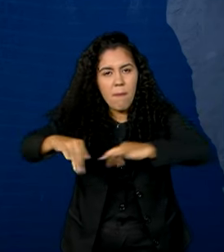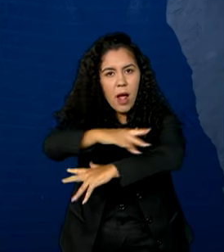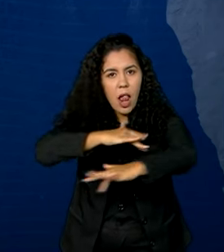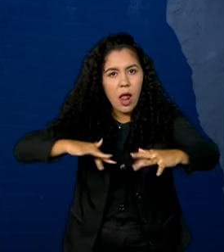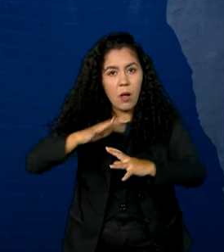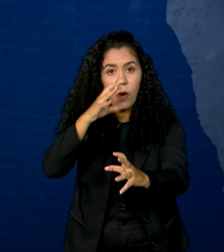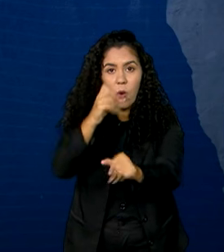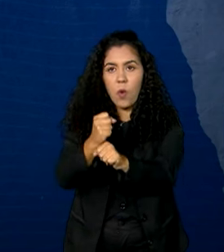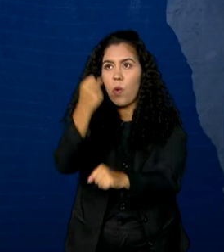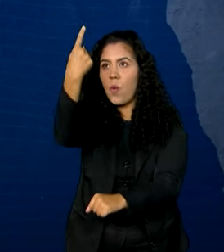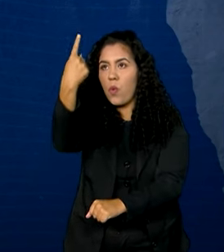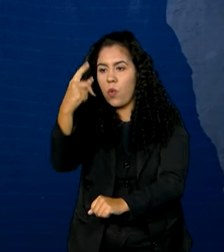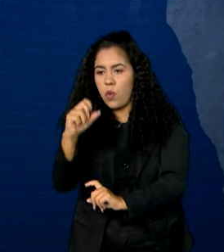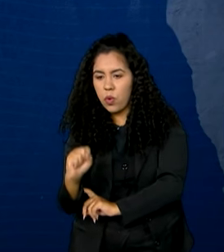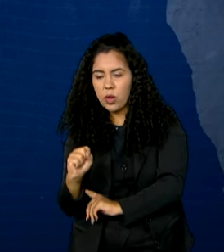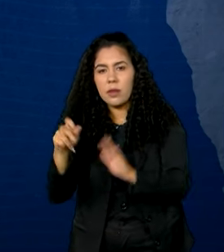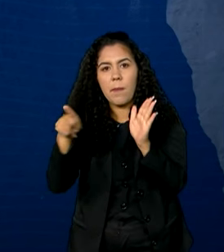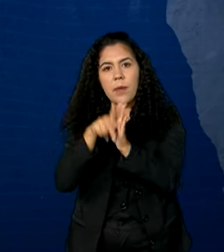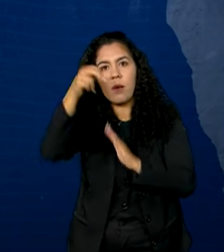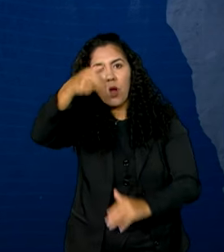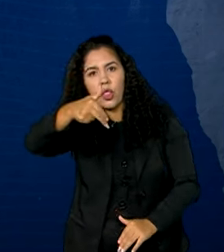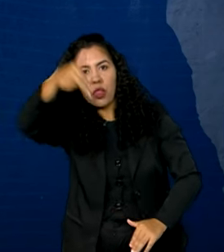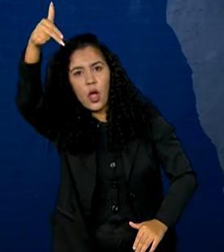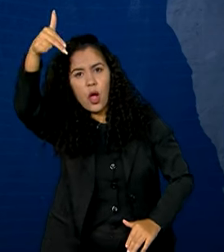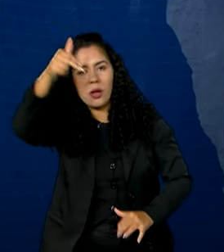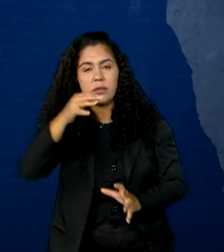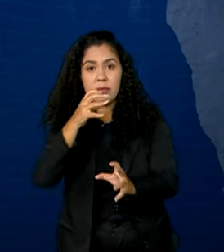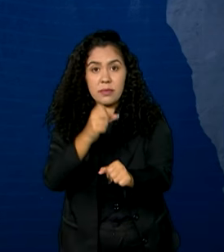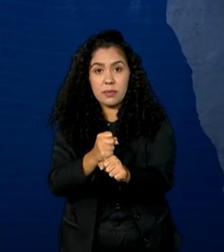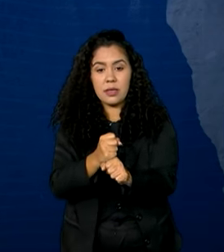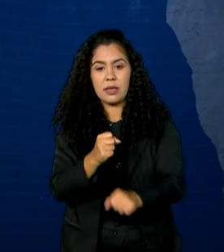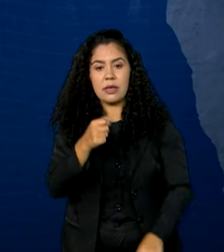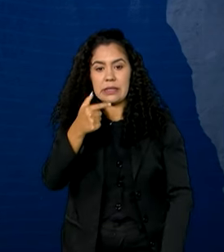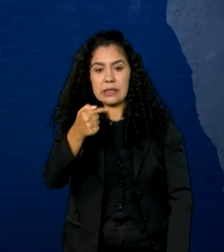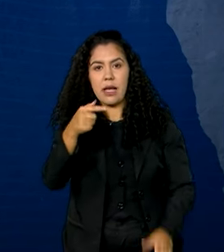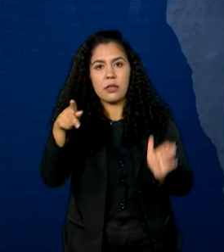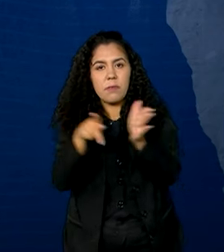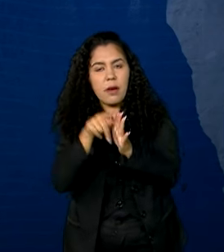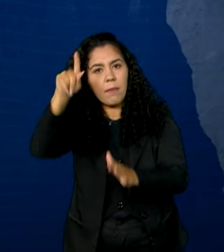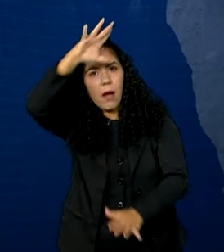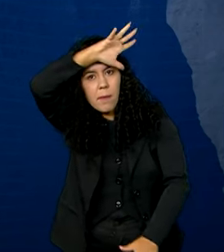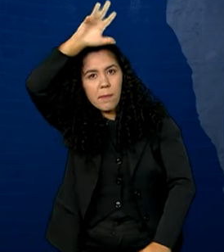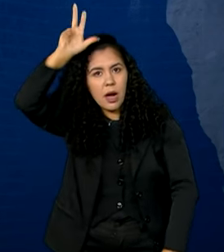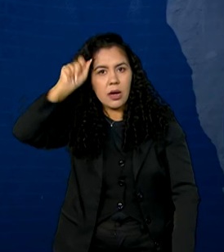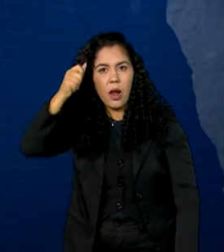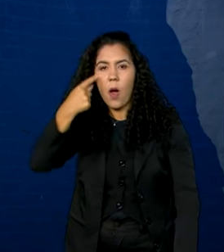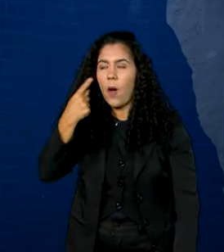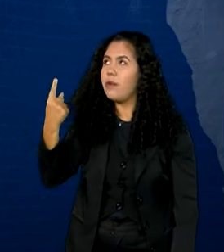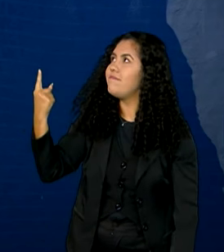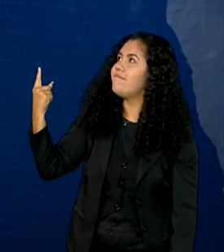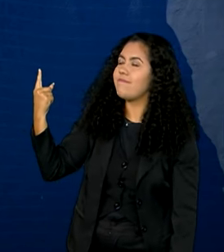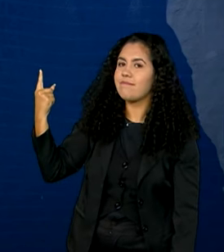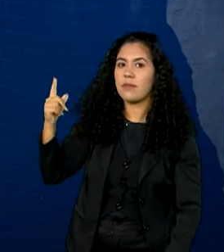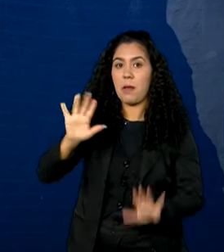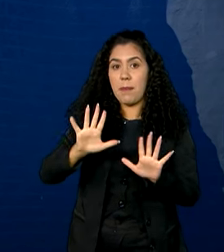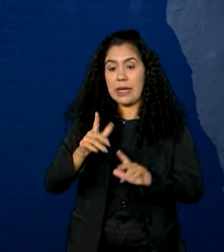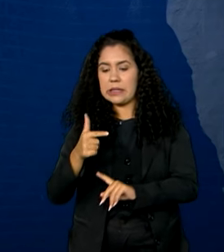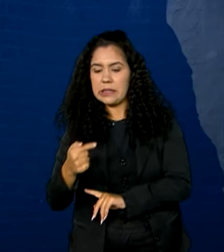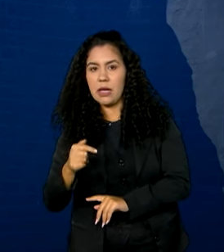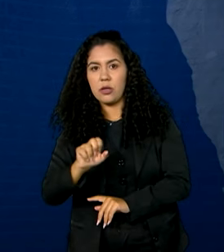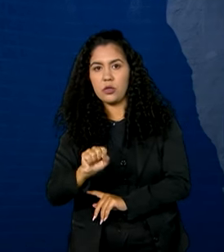estavam na região norte, sendo 7 delas em Manaus. 7 estavam no Sudeste,